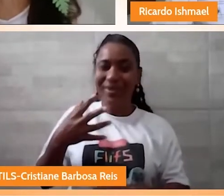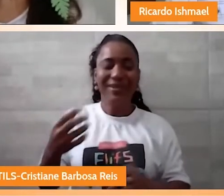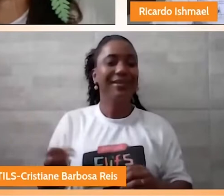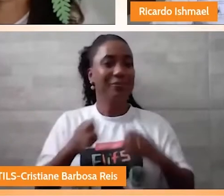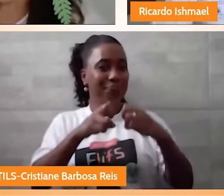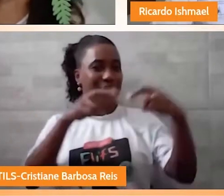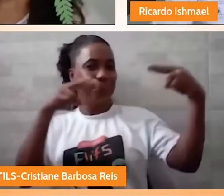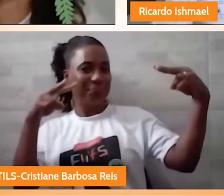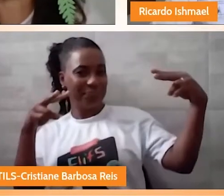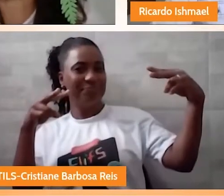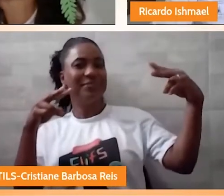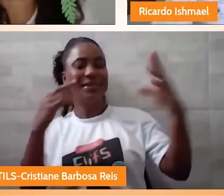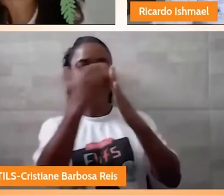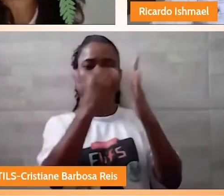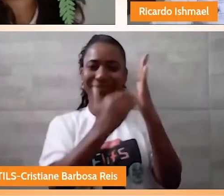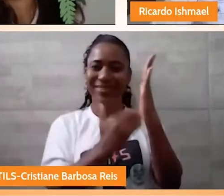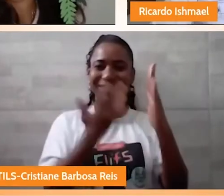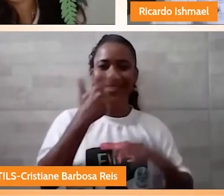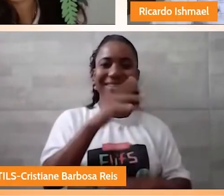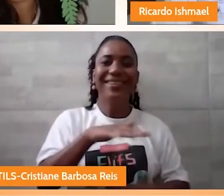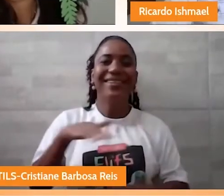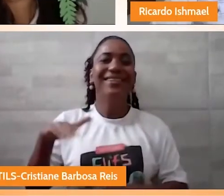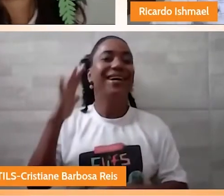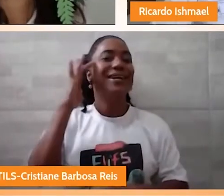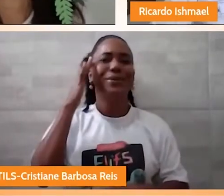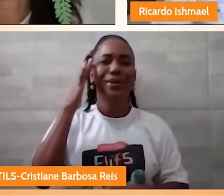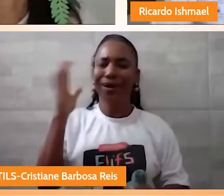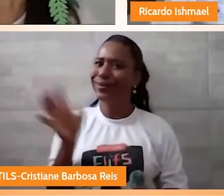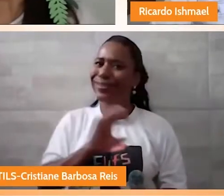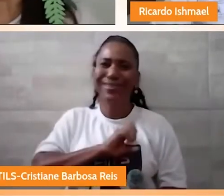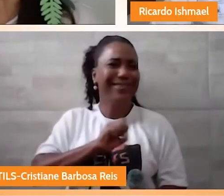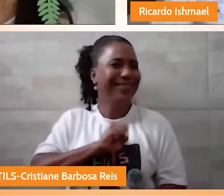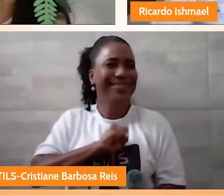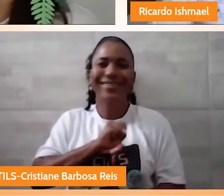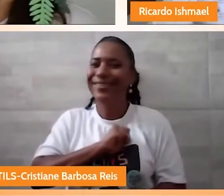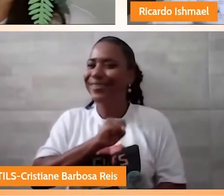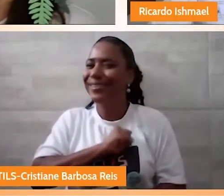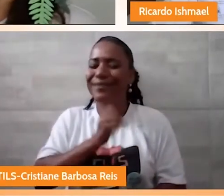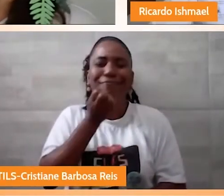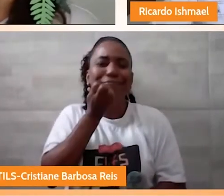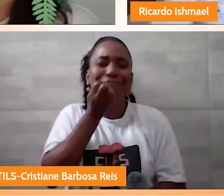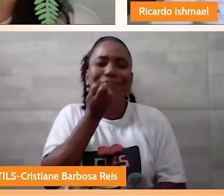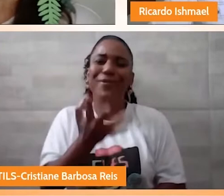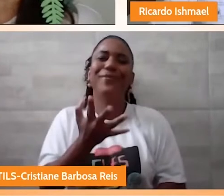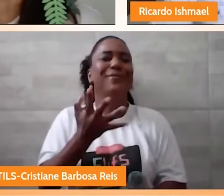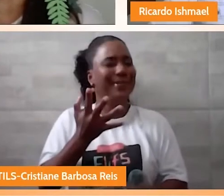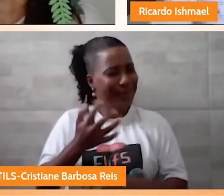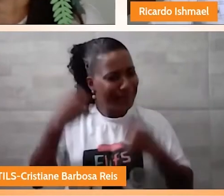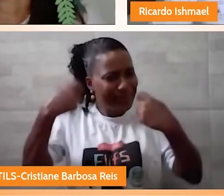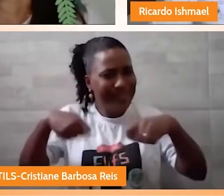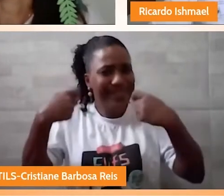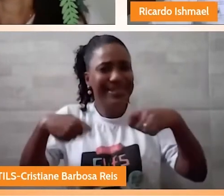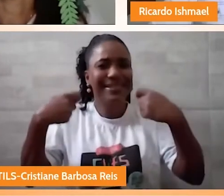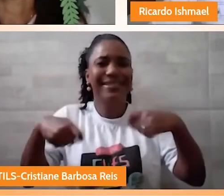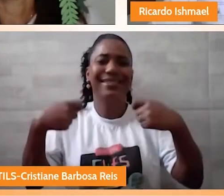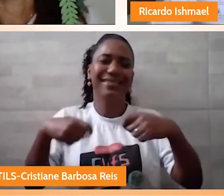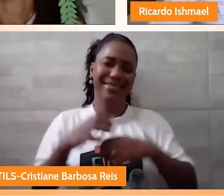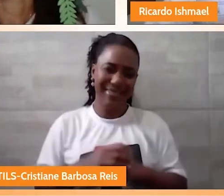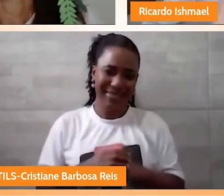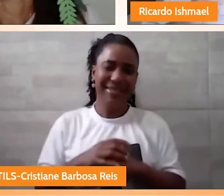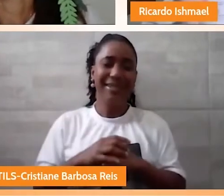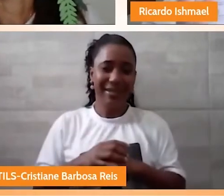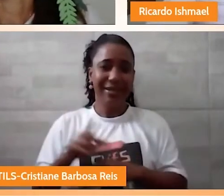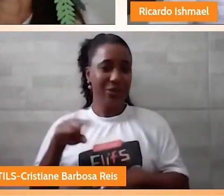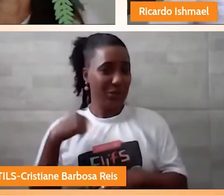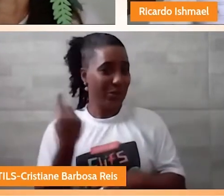lançar a Flifinha? O que você está achando? Olha, eu estou adorando. Eu acho o máximo. Eu acho que isso tinha que acontecer, tem que acontecer. Nós temos que ter,